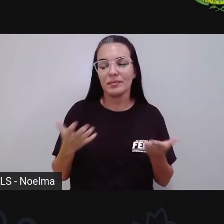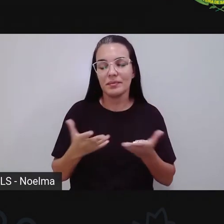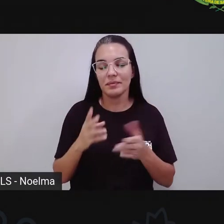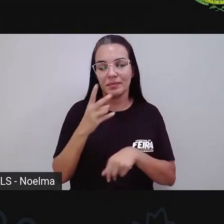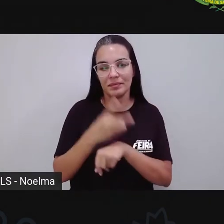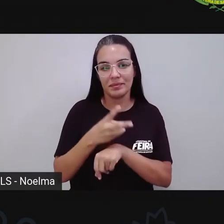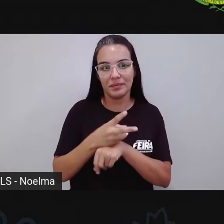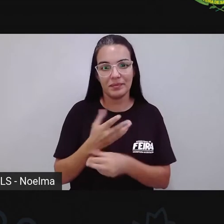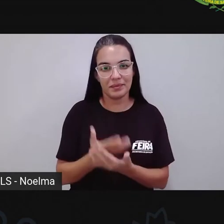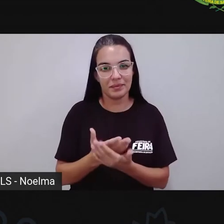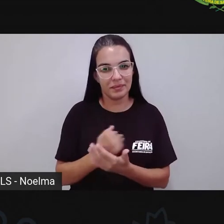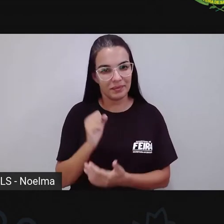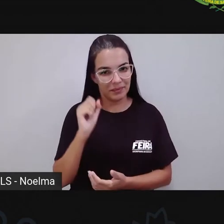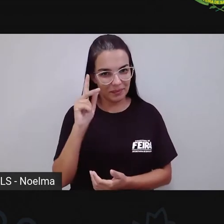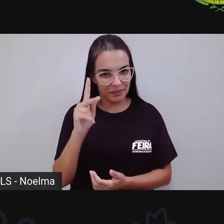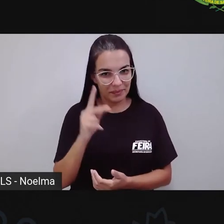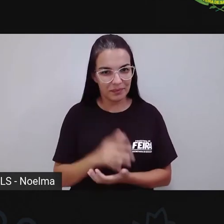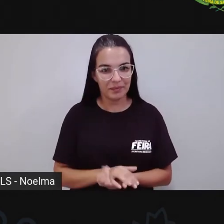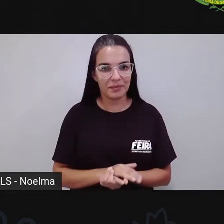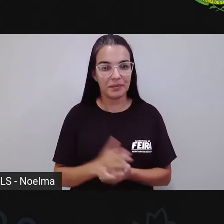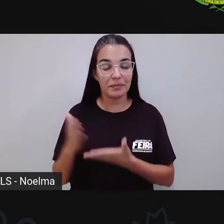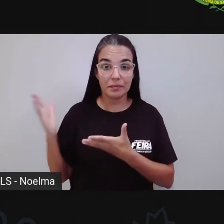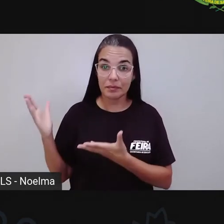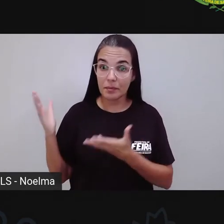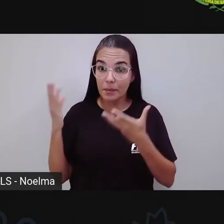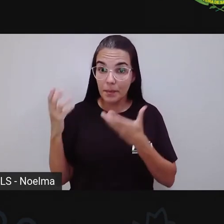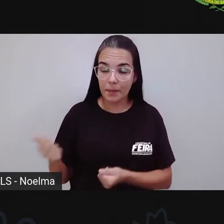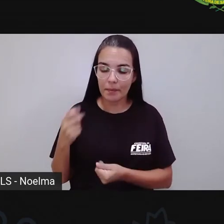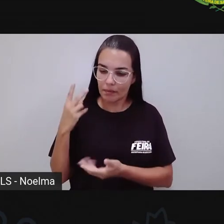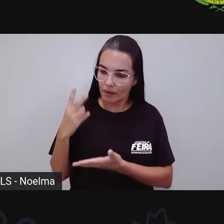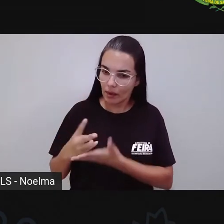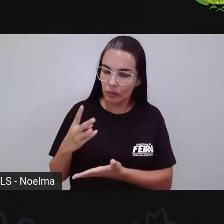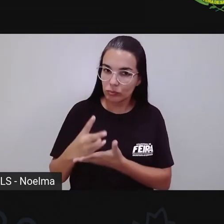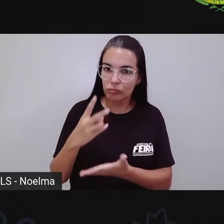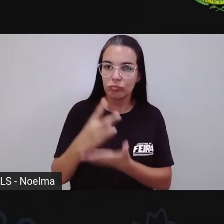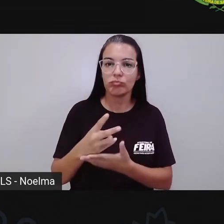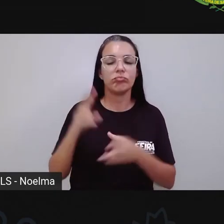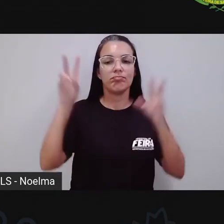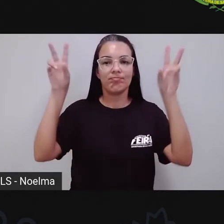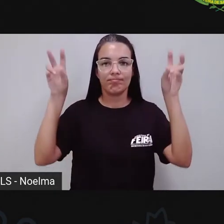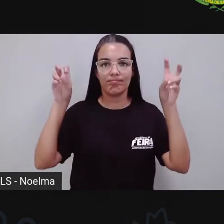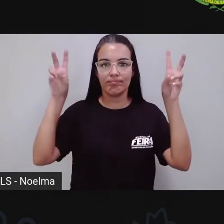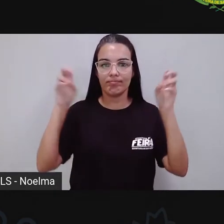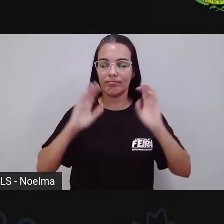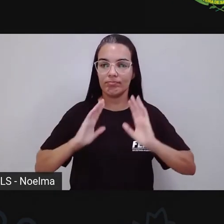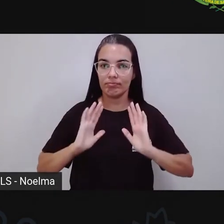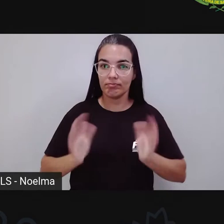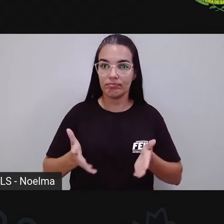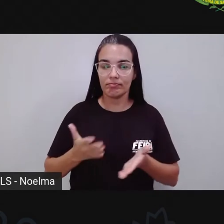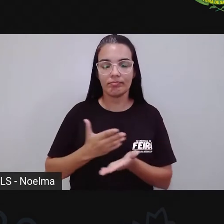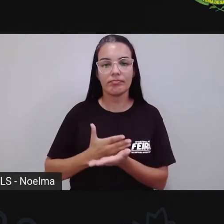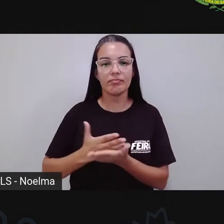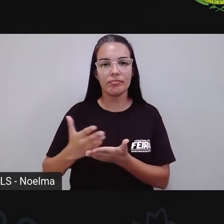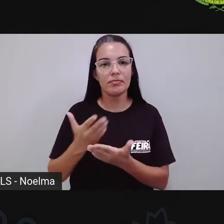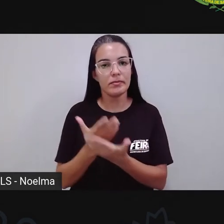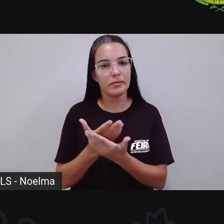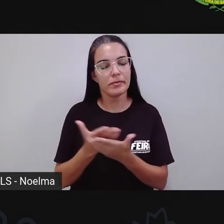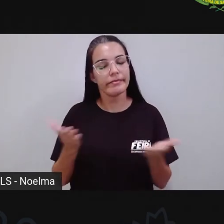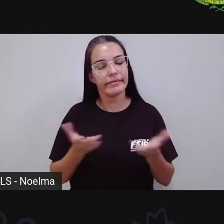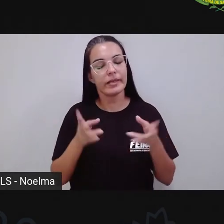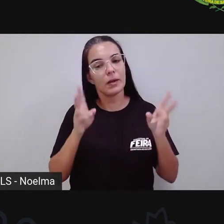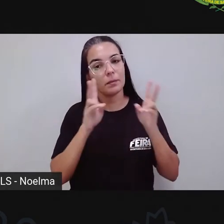videoaula de hoje, tá certo? Nós vamos aí dar continuidade a um assunto que a gente já iniciou o estudo, mas a gente vai